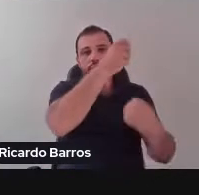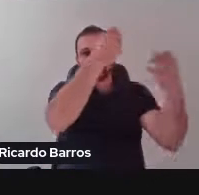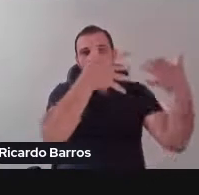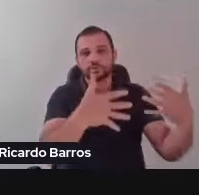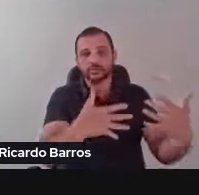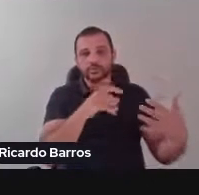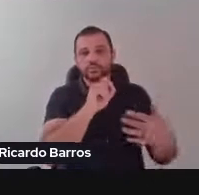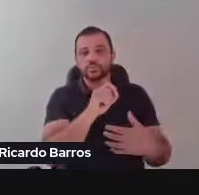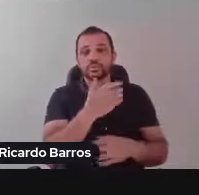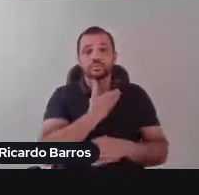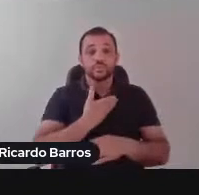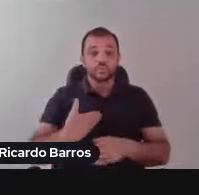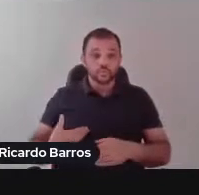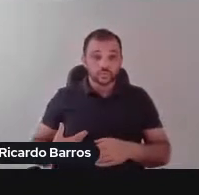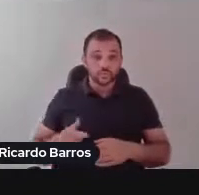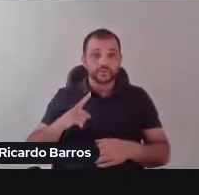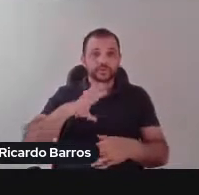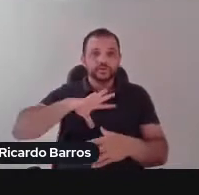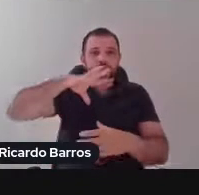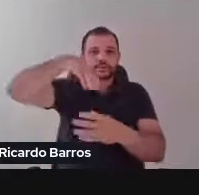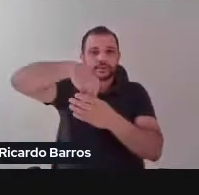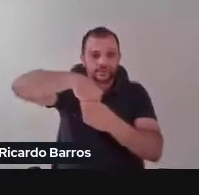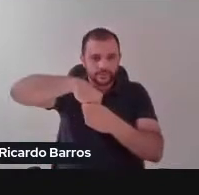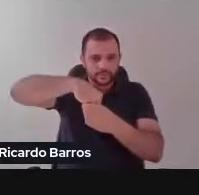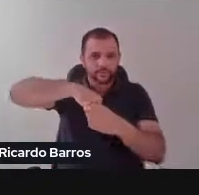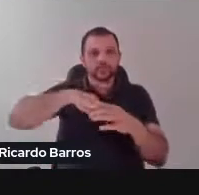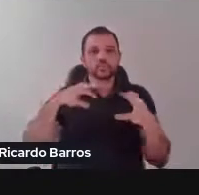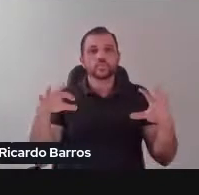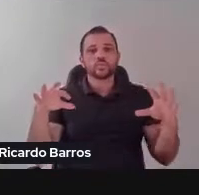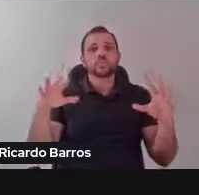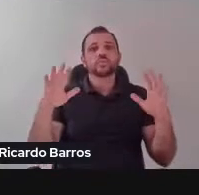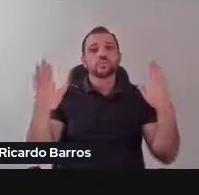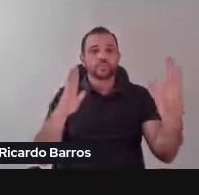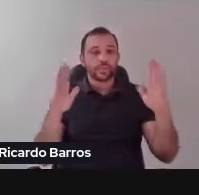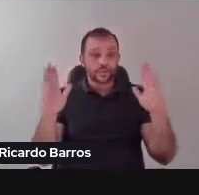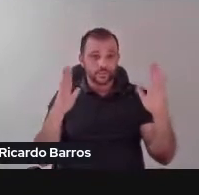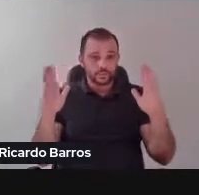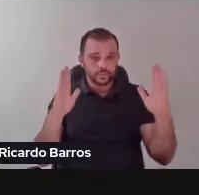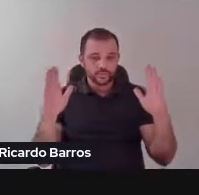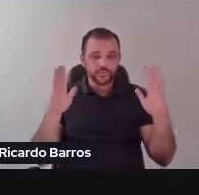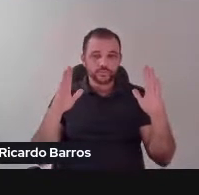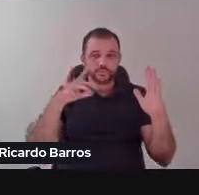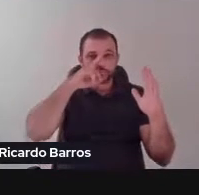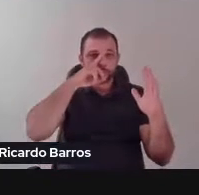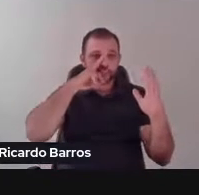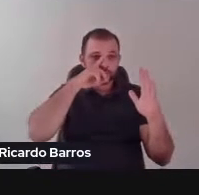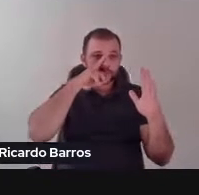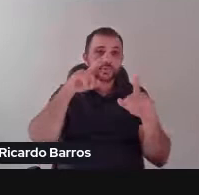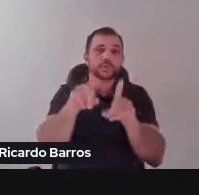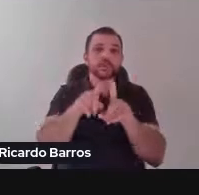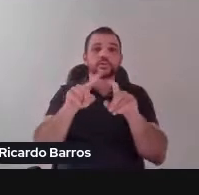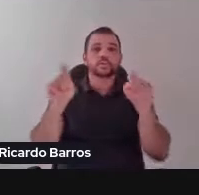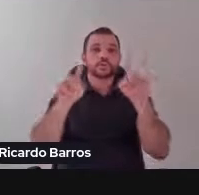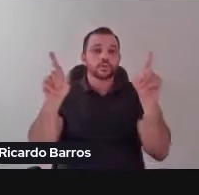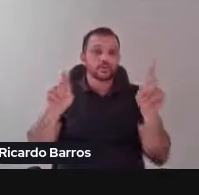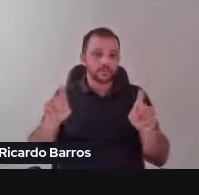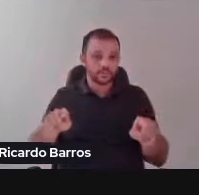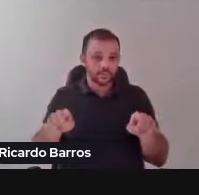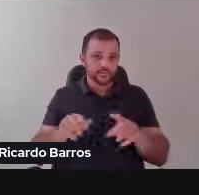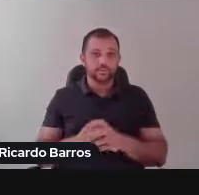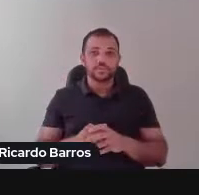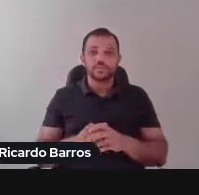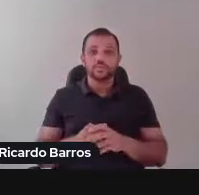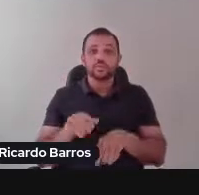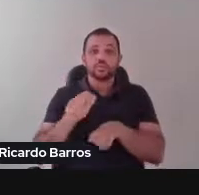contemporaneidade de riscos e inúmeras incertezas. Nós vivemos aquilo que Ulrich Beck chamaria de sociedade